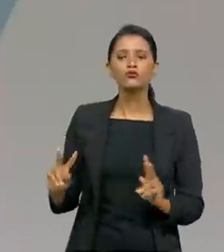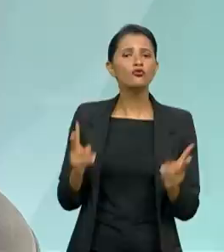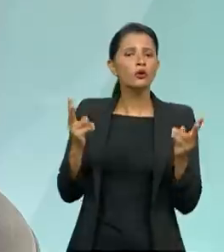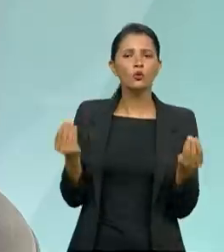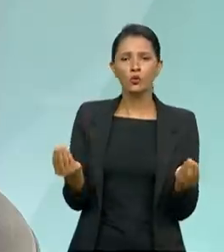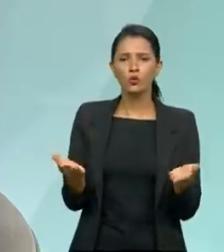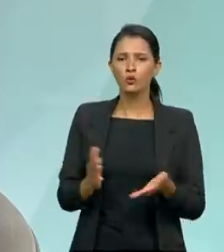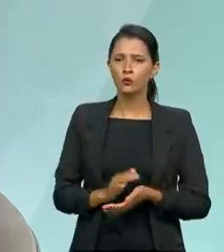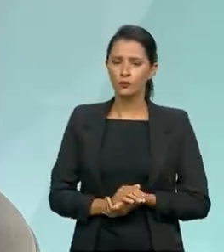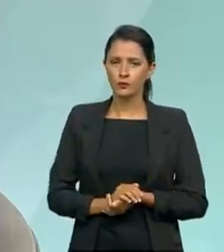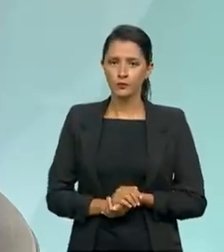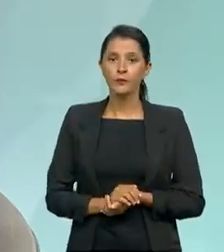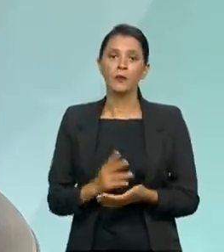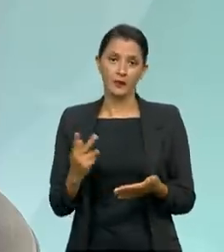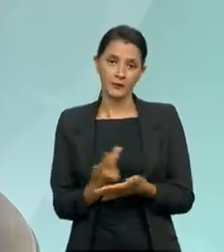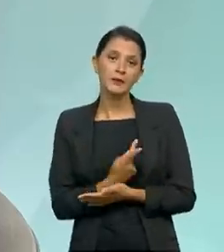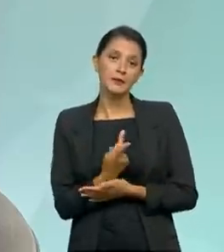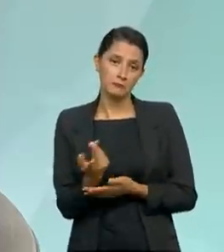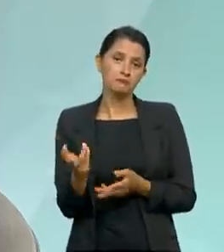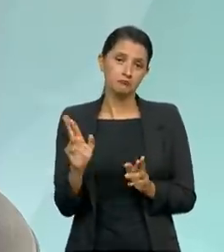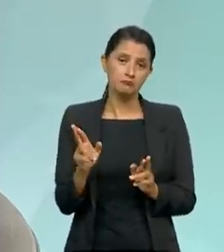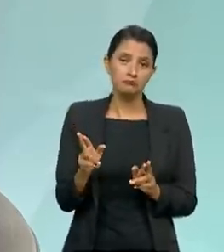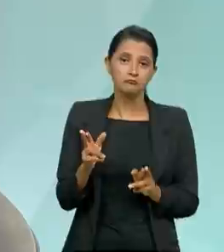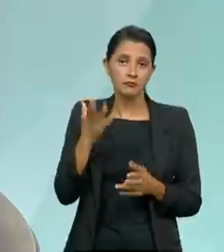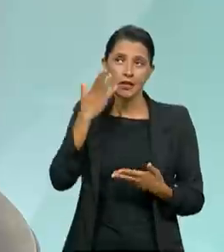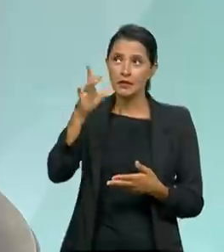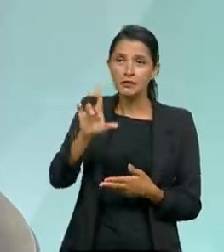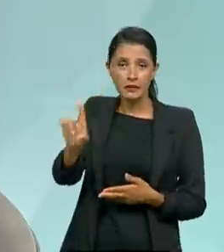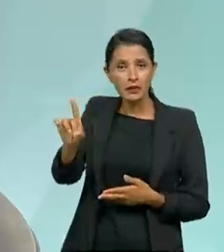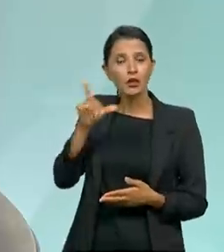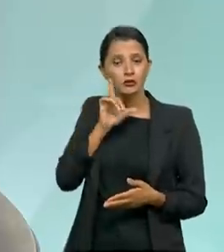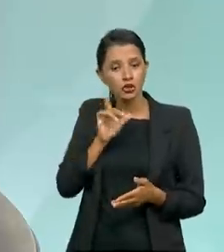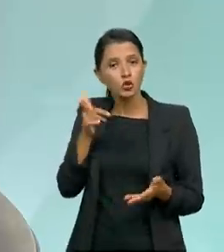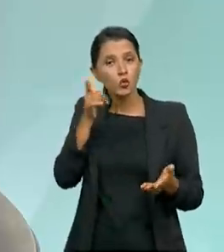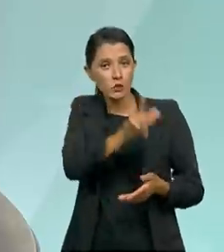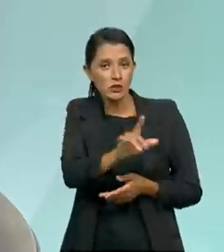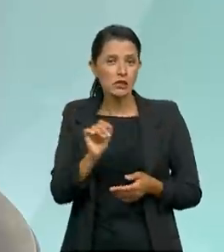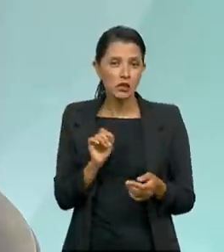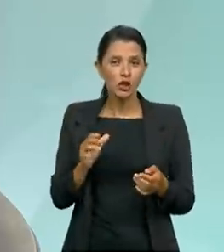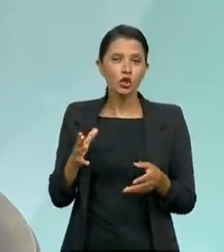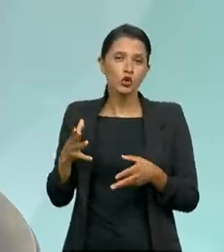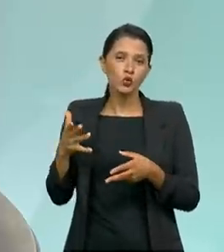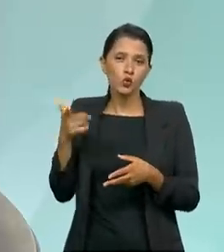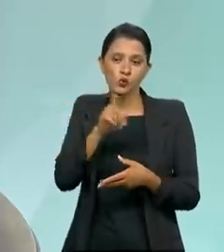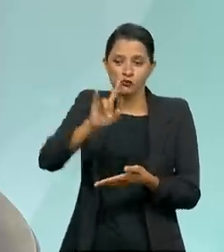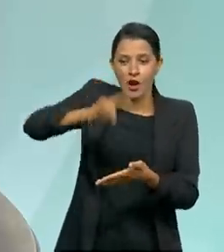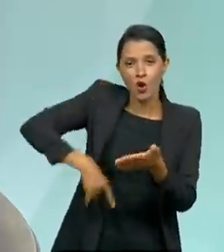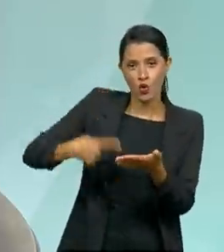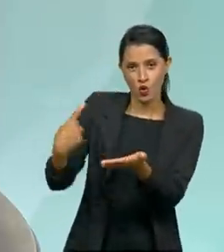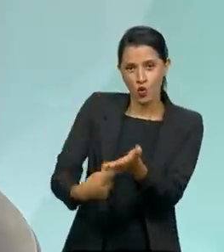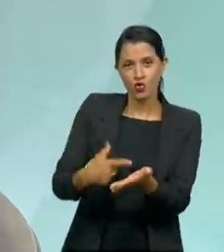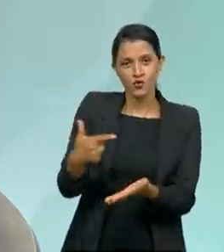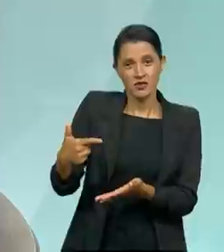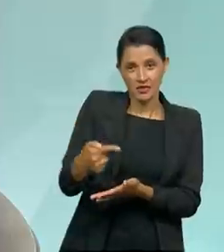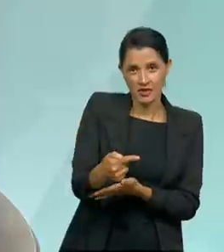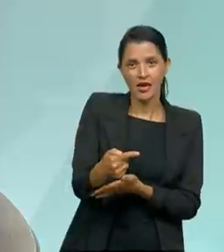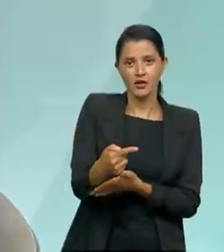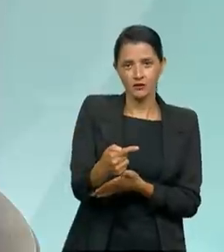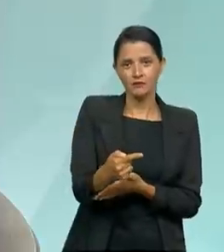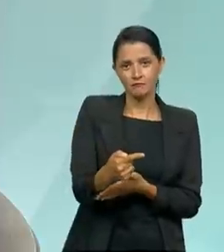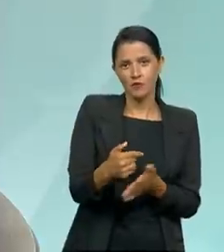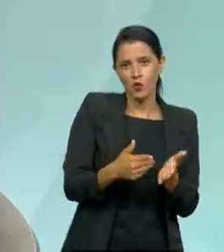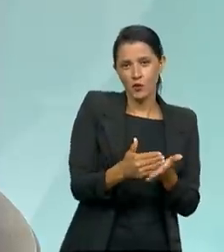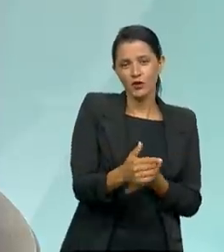Olha, ocorreram, graças a Deus. Fechamos 17 acordos desde o nosso primeiro acordo,